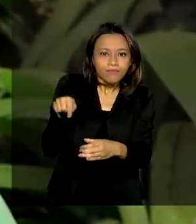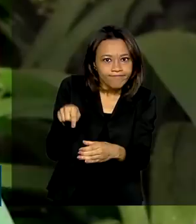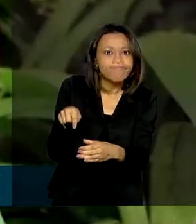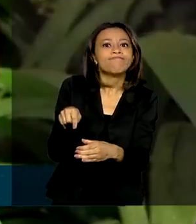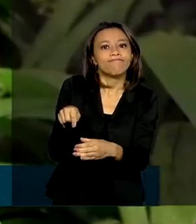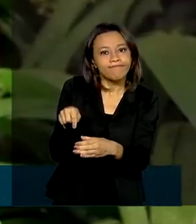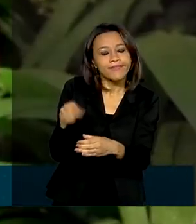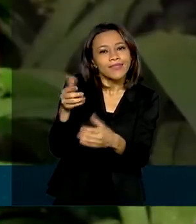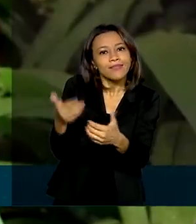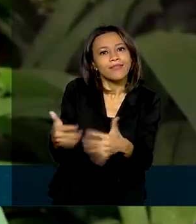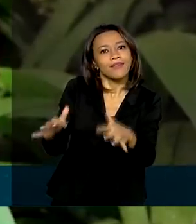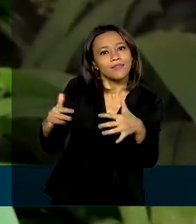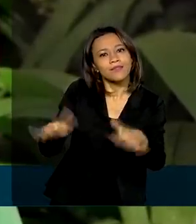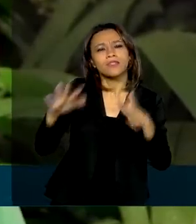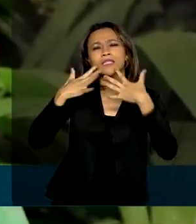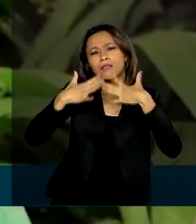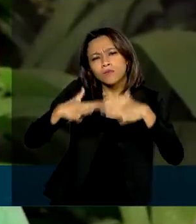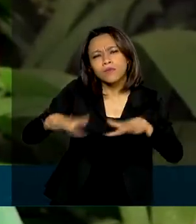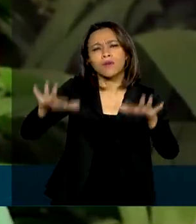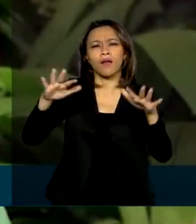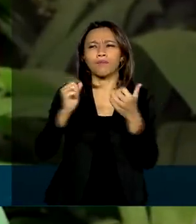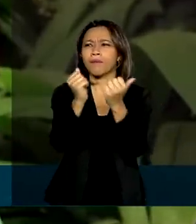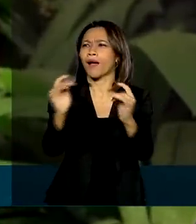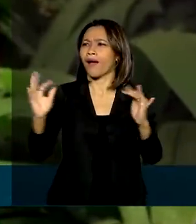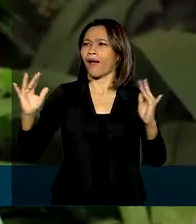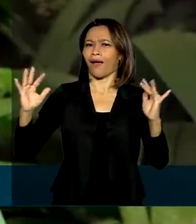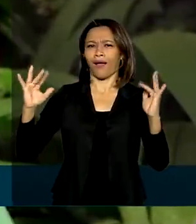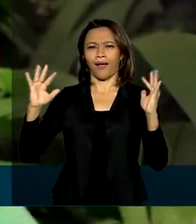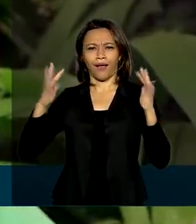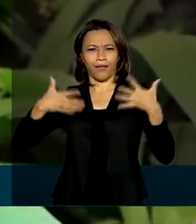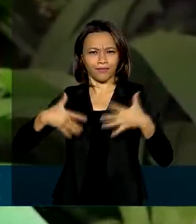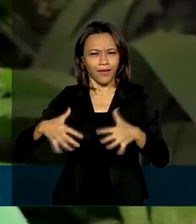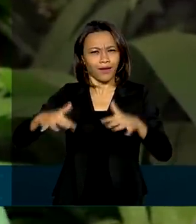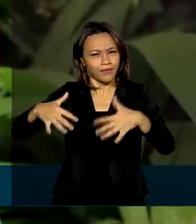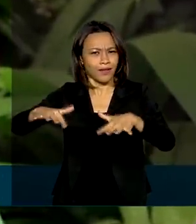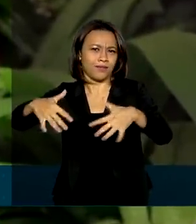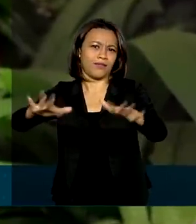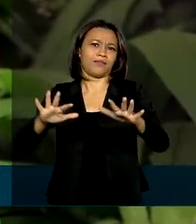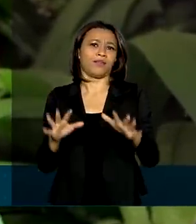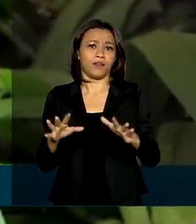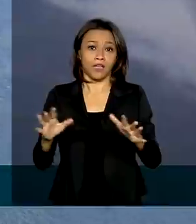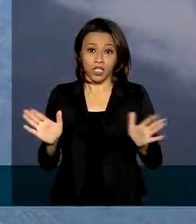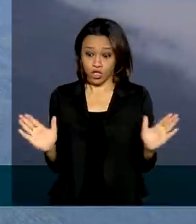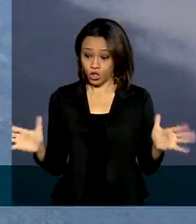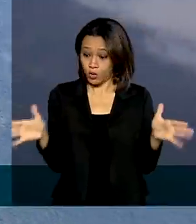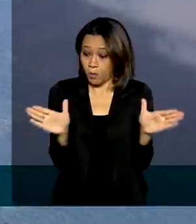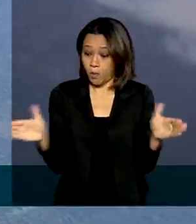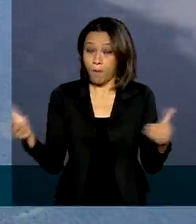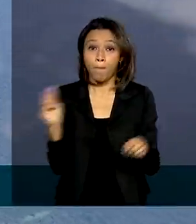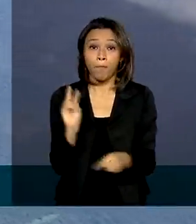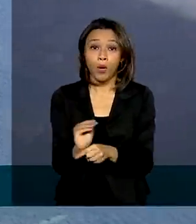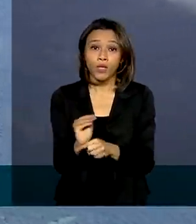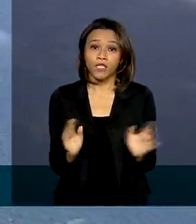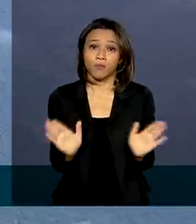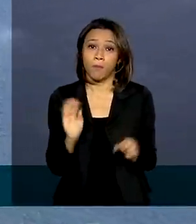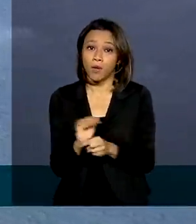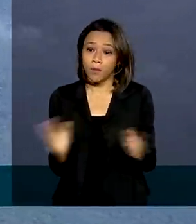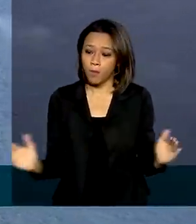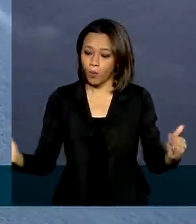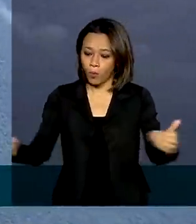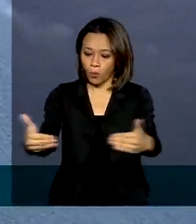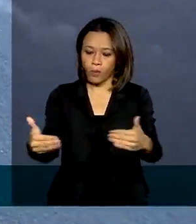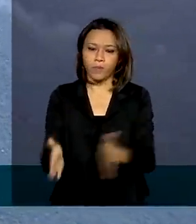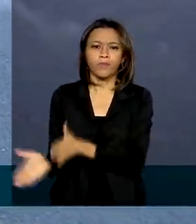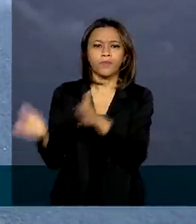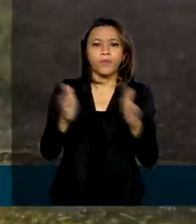deixar a natureza fazer o seu papel, que é a chamada regeneração natural, às vezes simplesmente isolando uma área. Outro parceiro é o